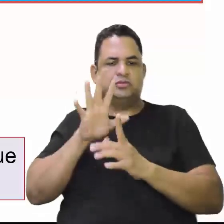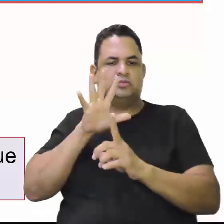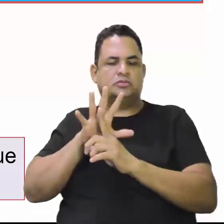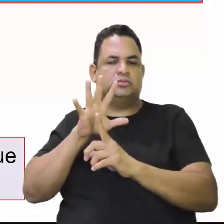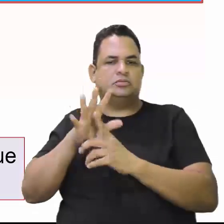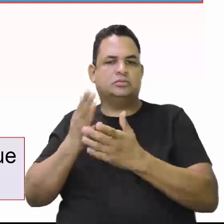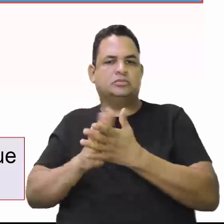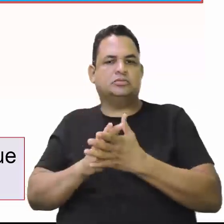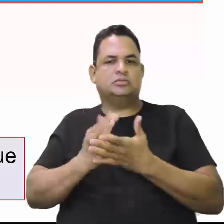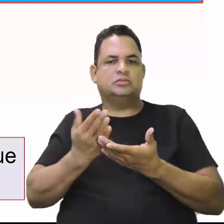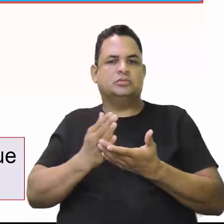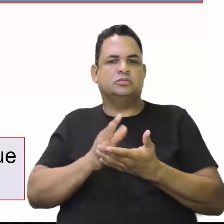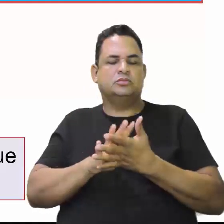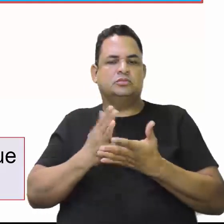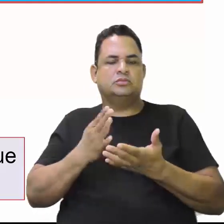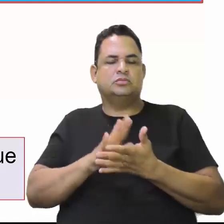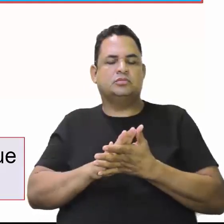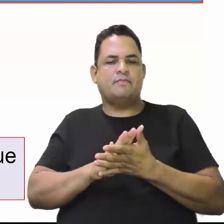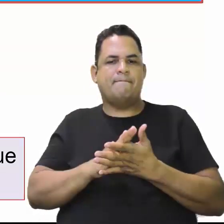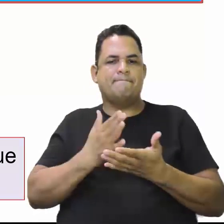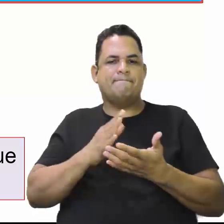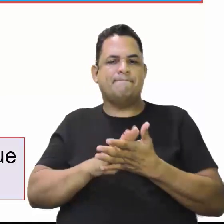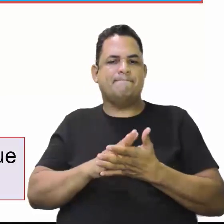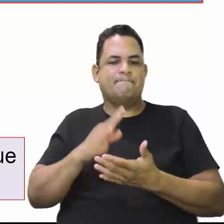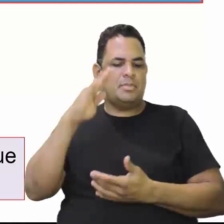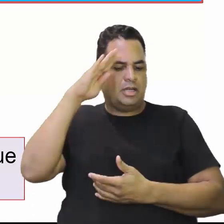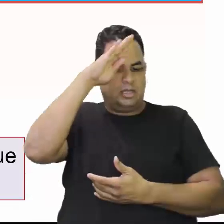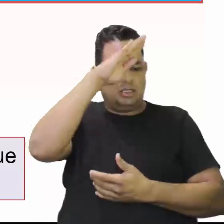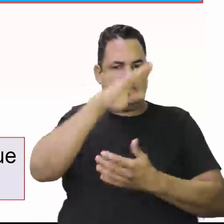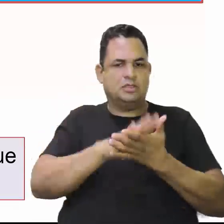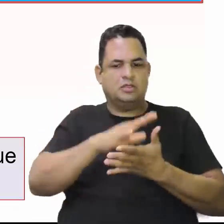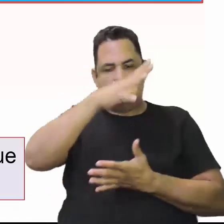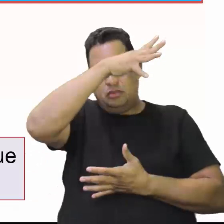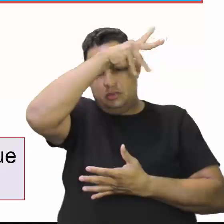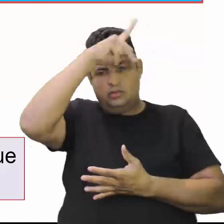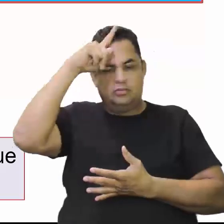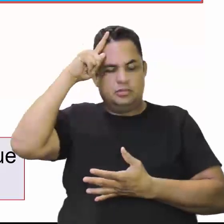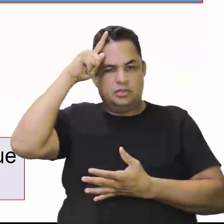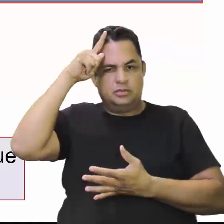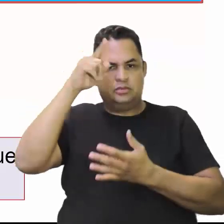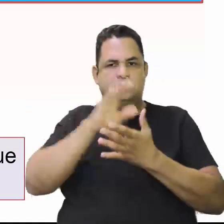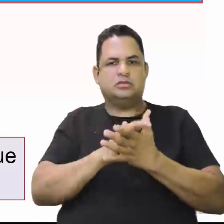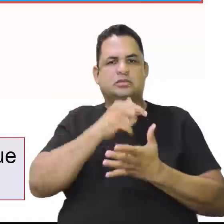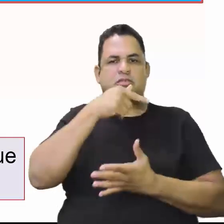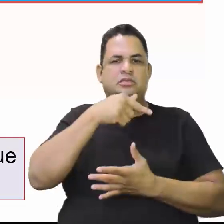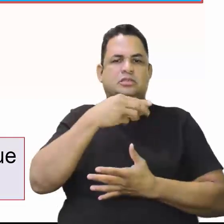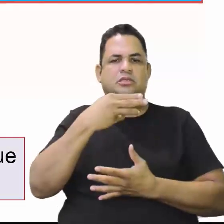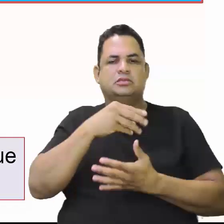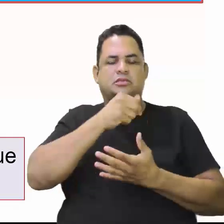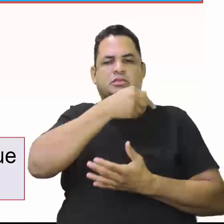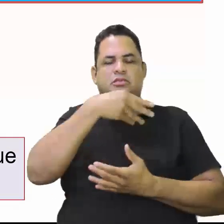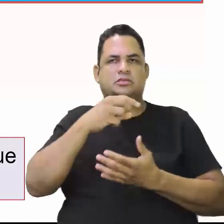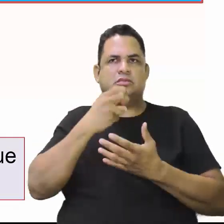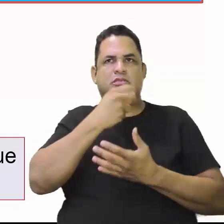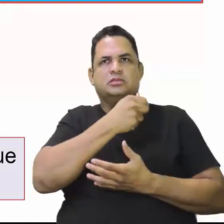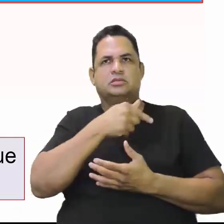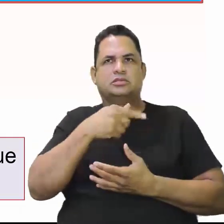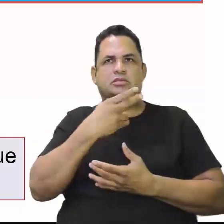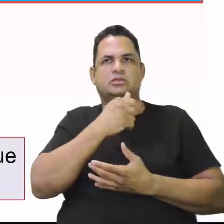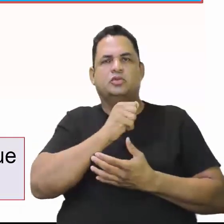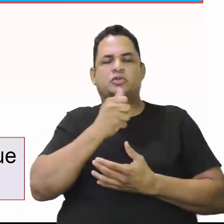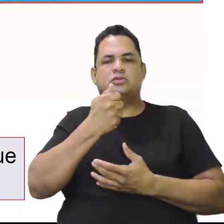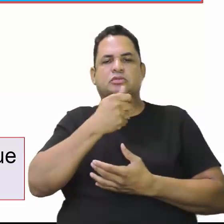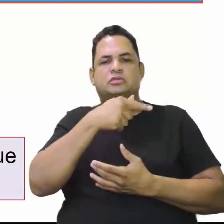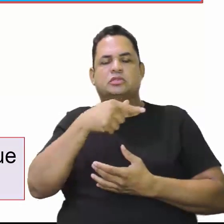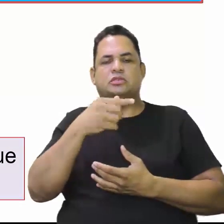que teve aí, em 73 ele assume a Prefeitura de Manaus. Vai ficar 73, 74, 75, 76, 77,